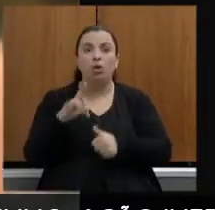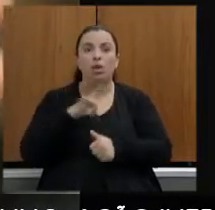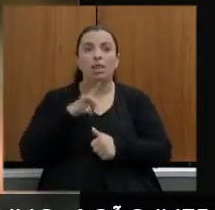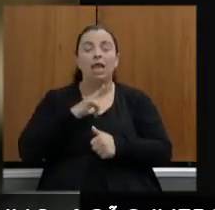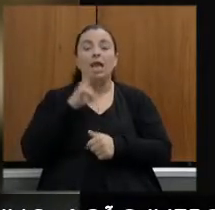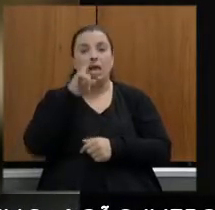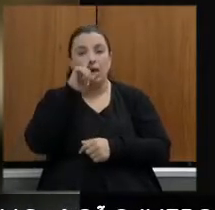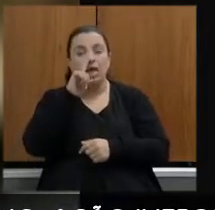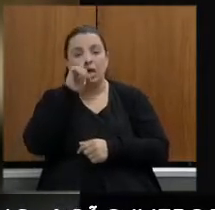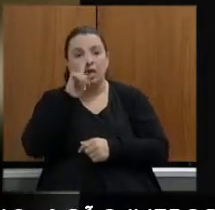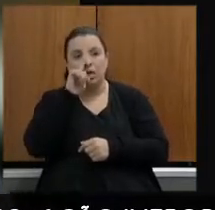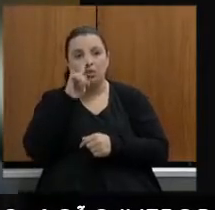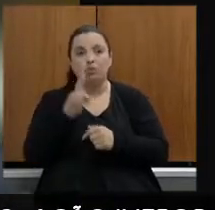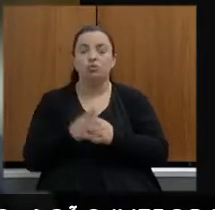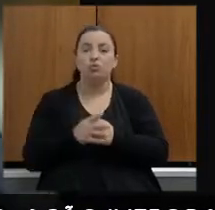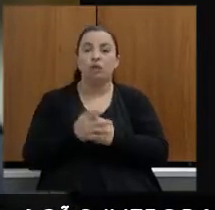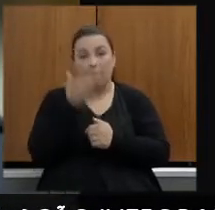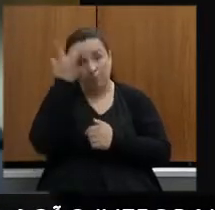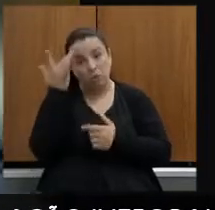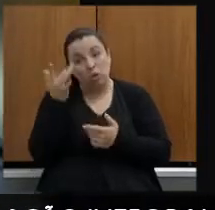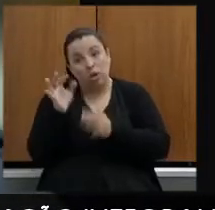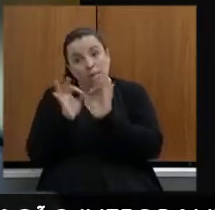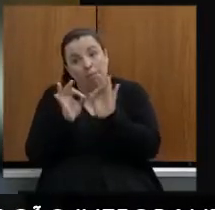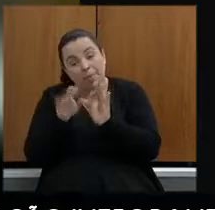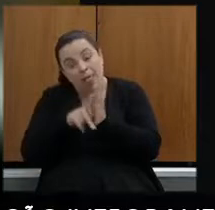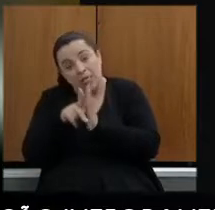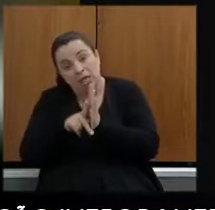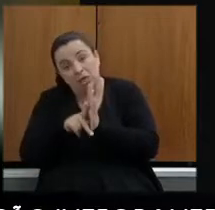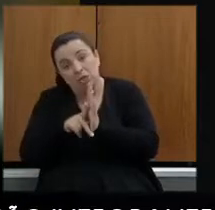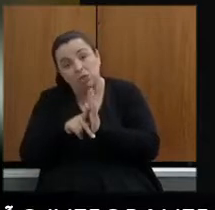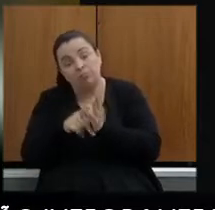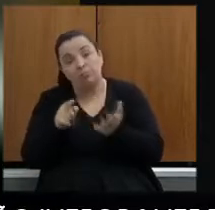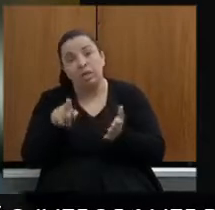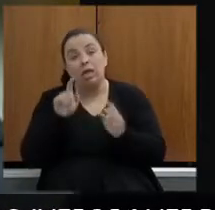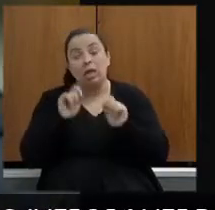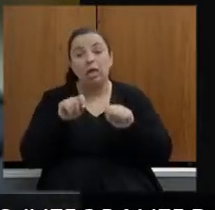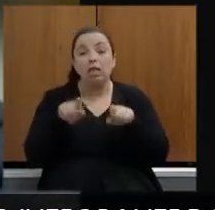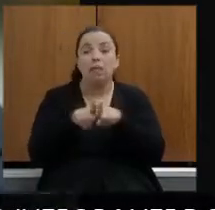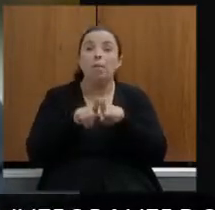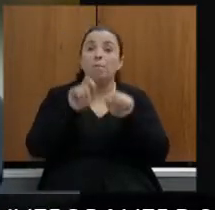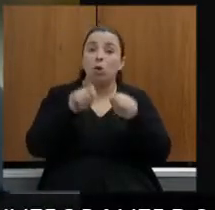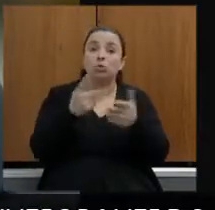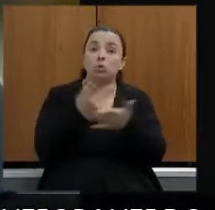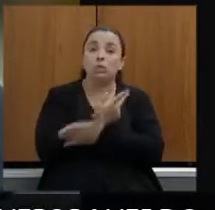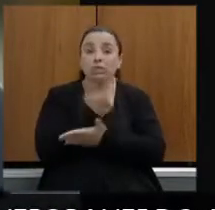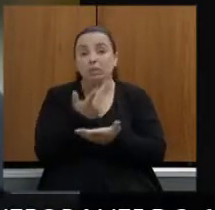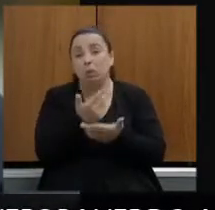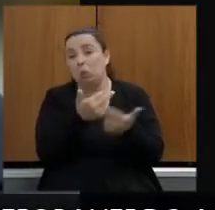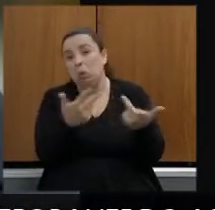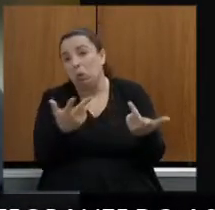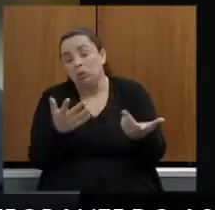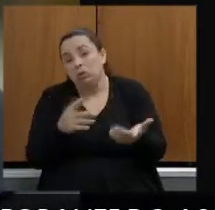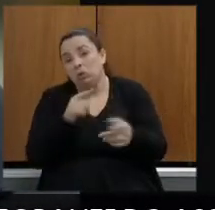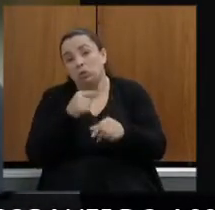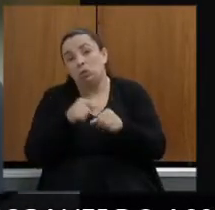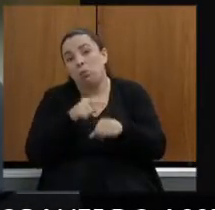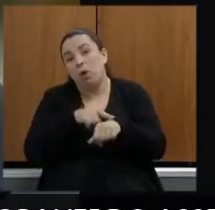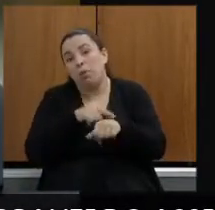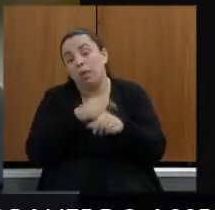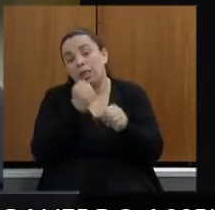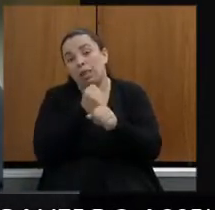planeja também prever riscos a fim de que a população local